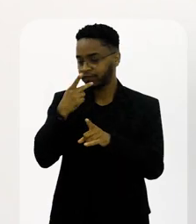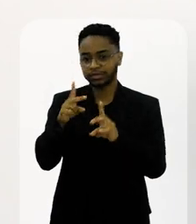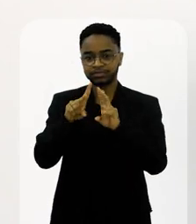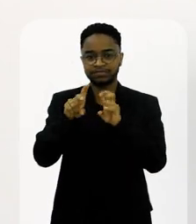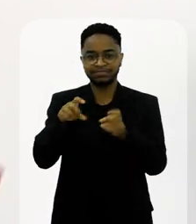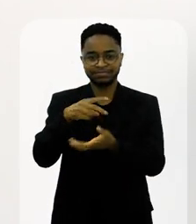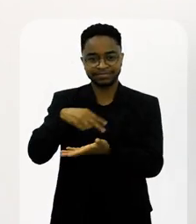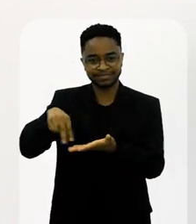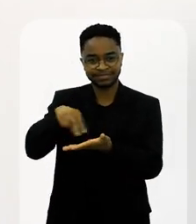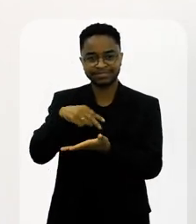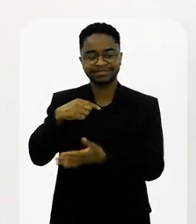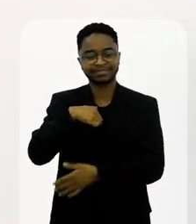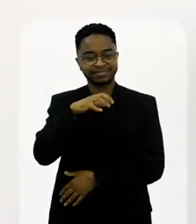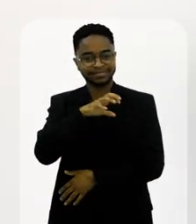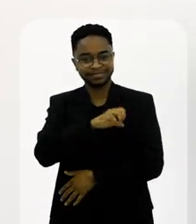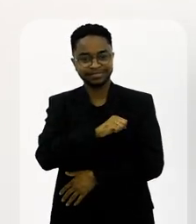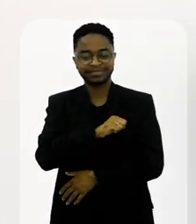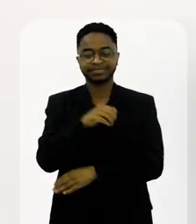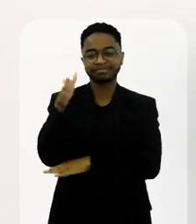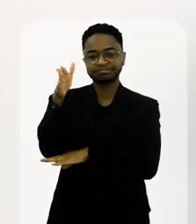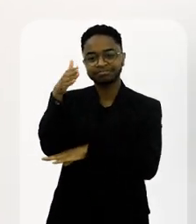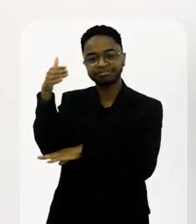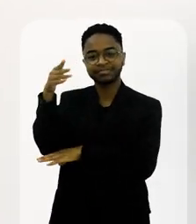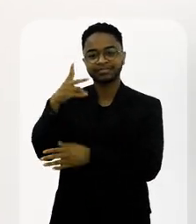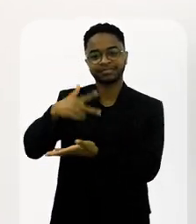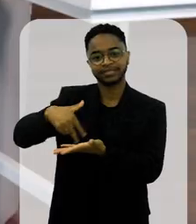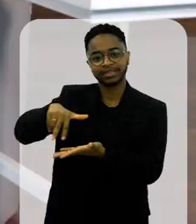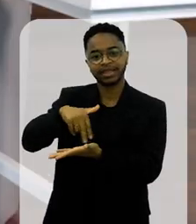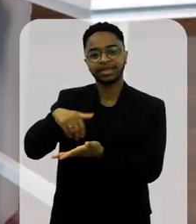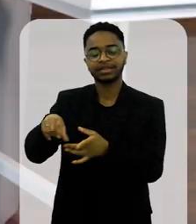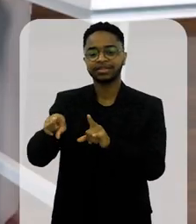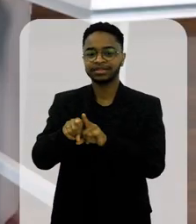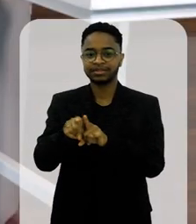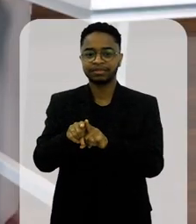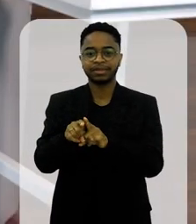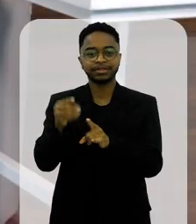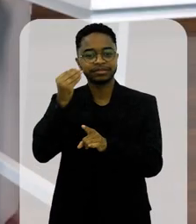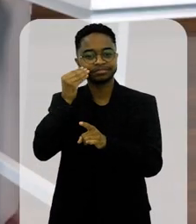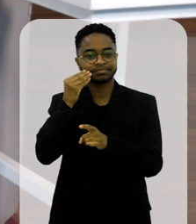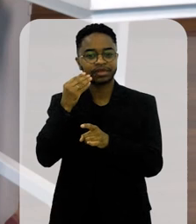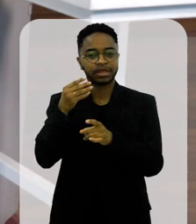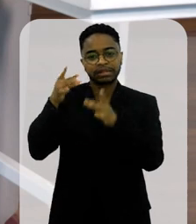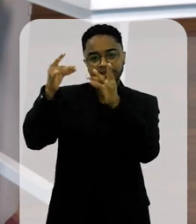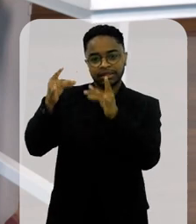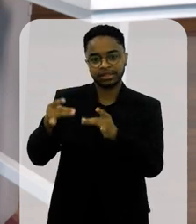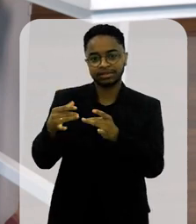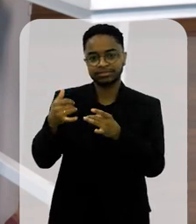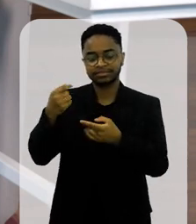sobre dança, que é uma paixão minha, Mestre Salle Porta Bandeira, comissão de frente, procurando falar um pouquinho sobre tudo.